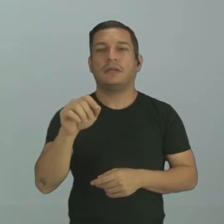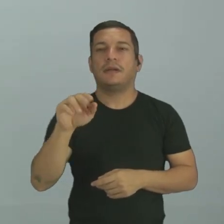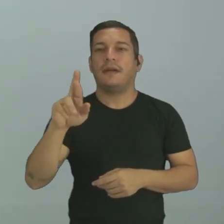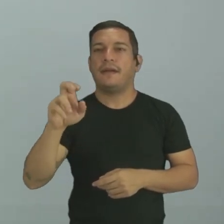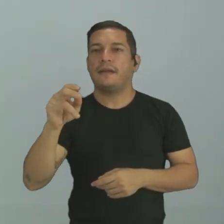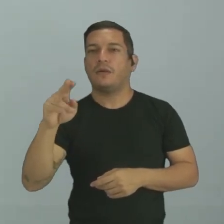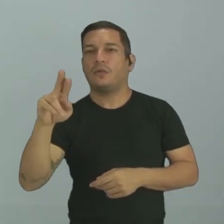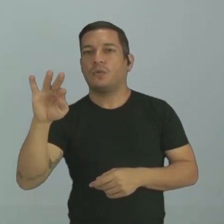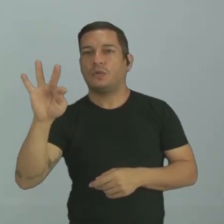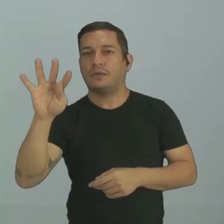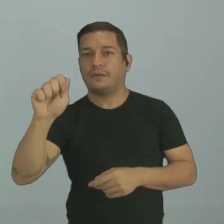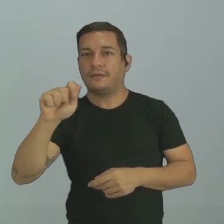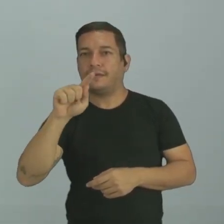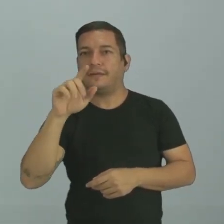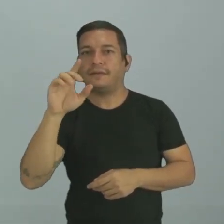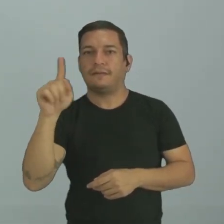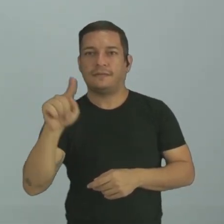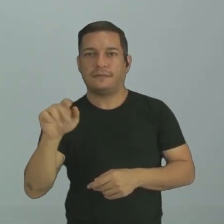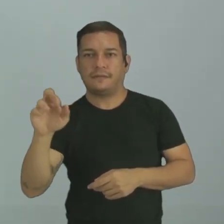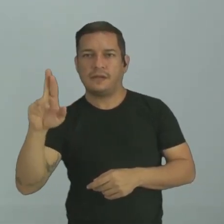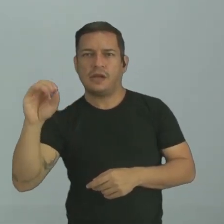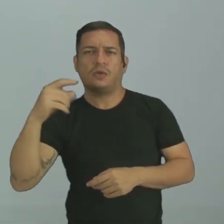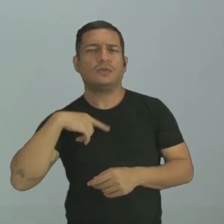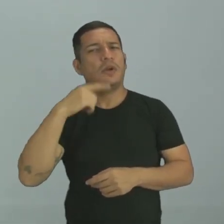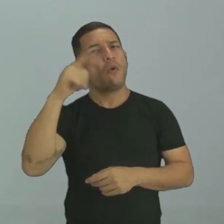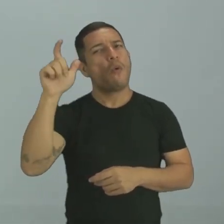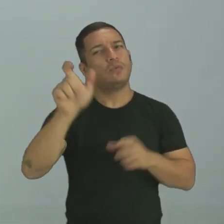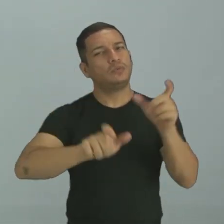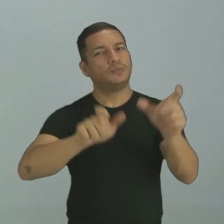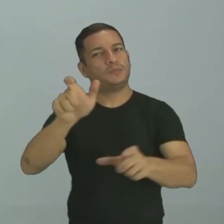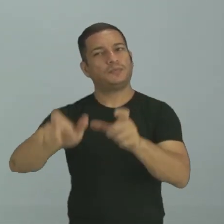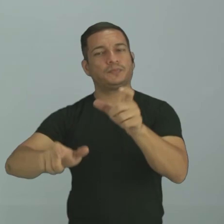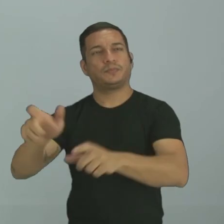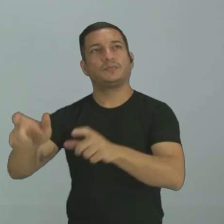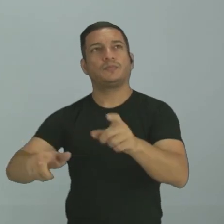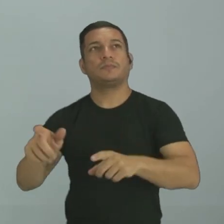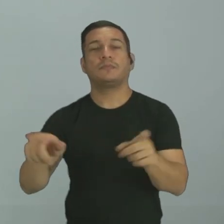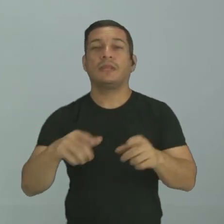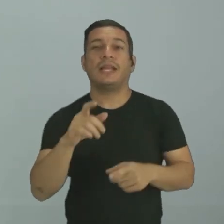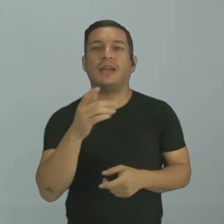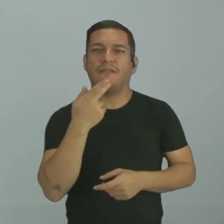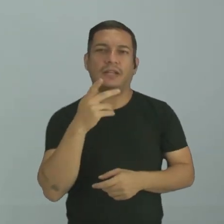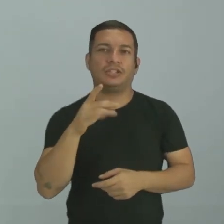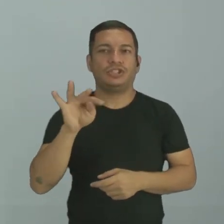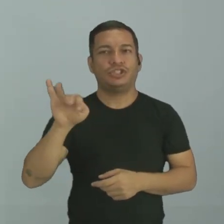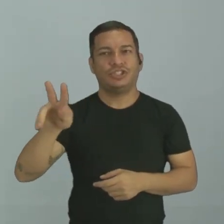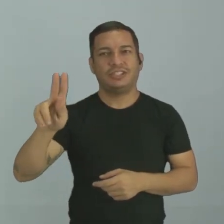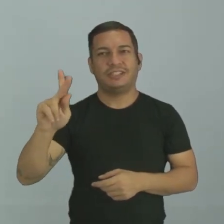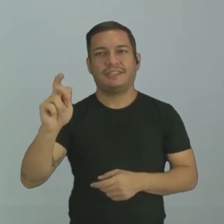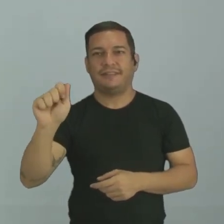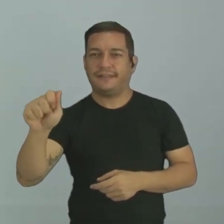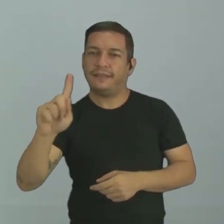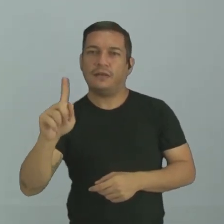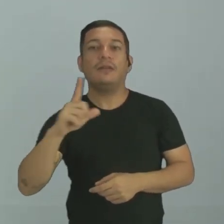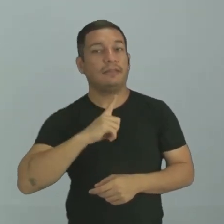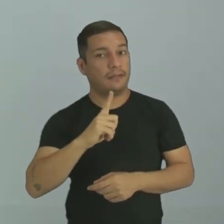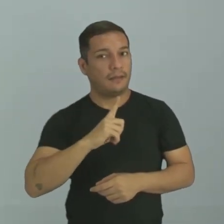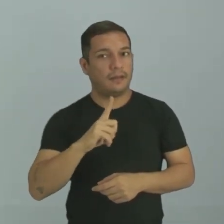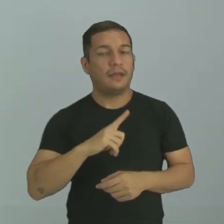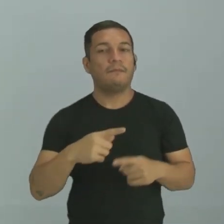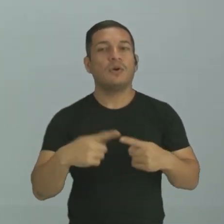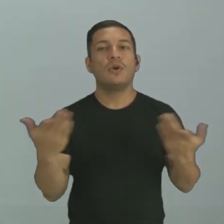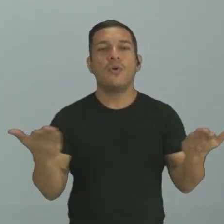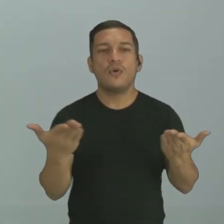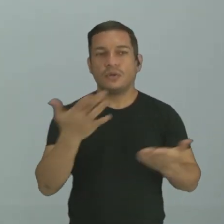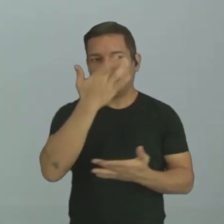zero. E tinha outros e outros também tinha de personagens. Tinha não. Eu falo tinha, mas é porque hoje em dia muitas